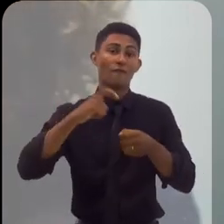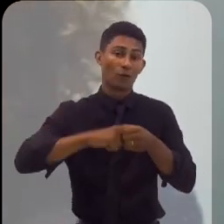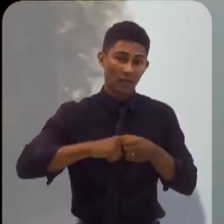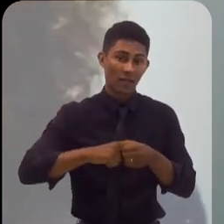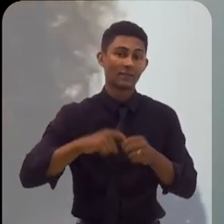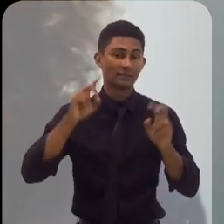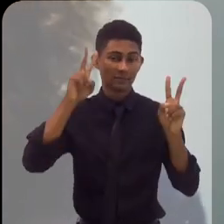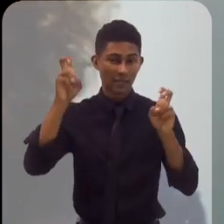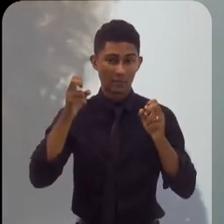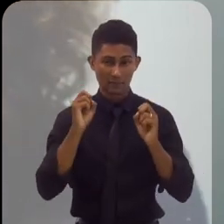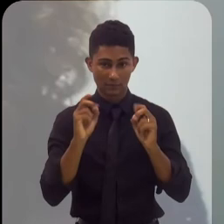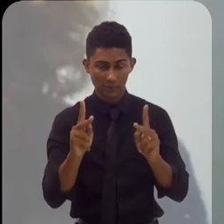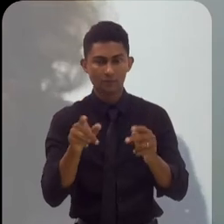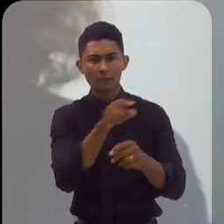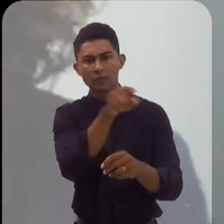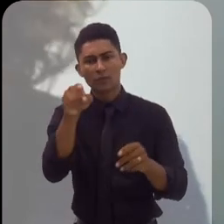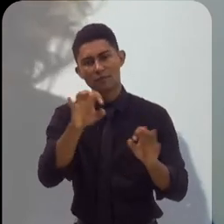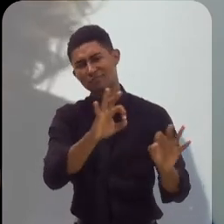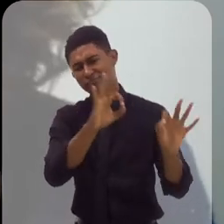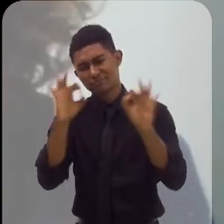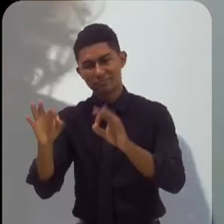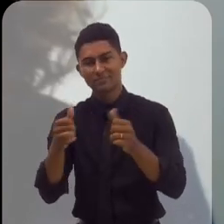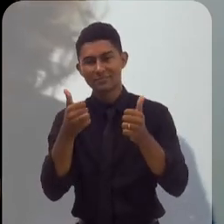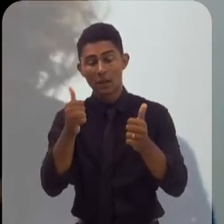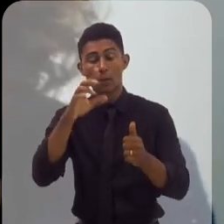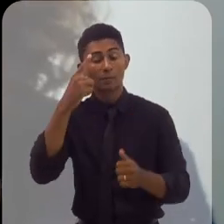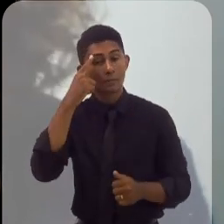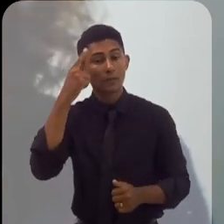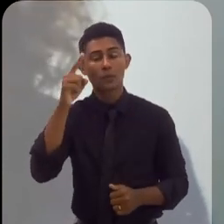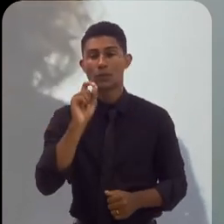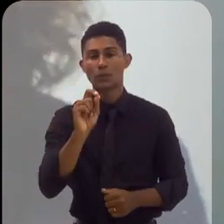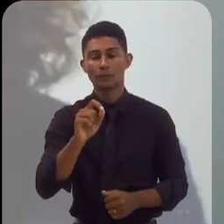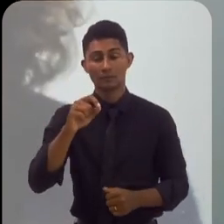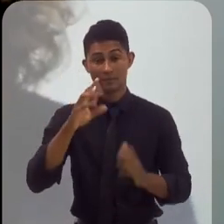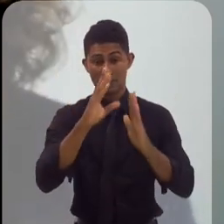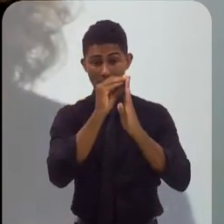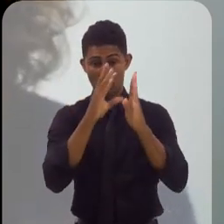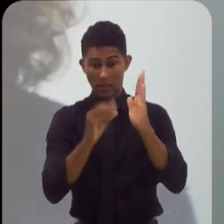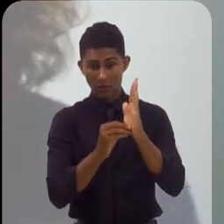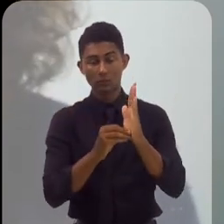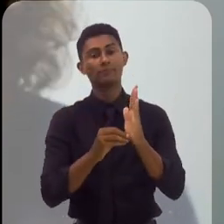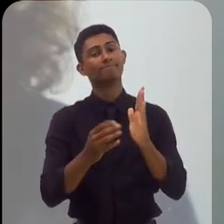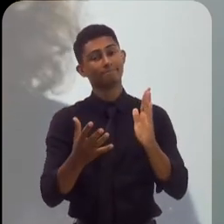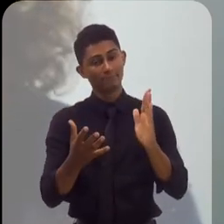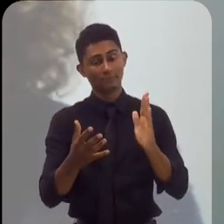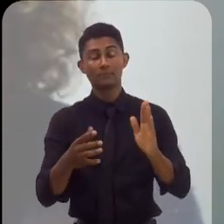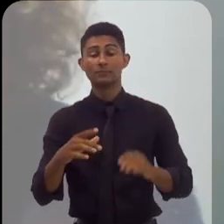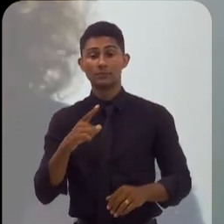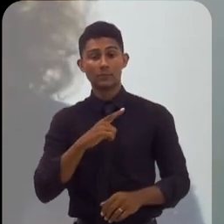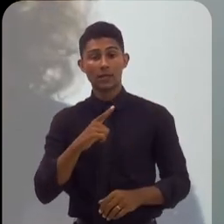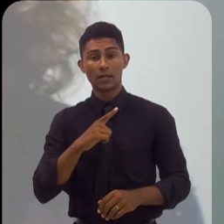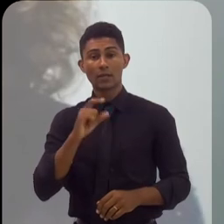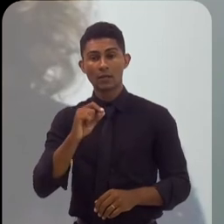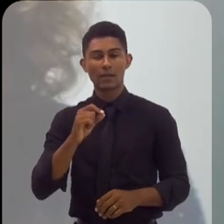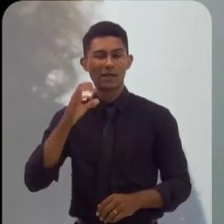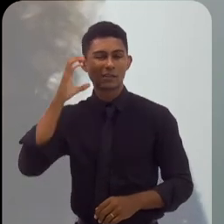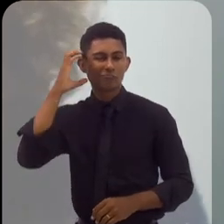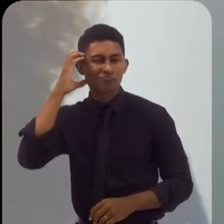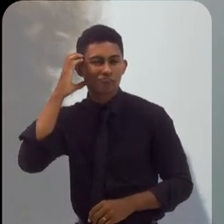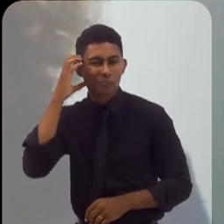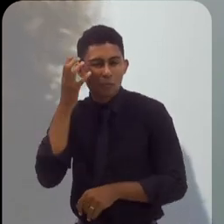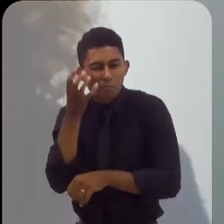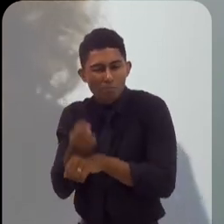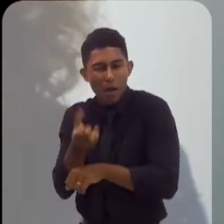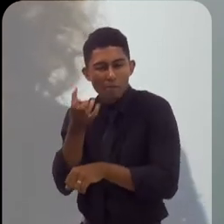gente voltar a esse tema em breve. E para você que acompanha a gente até agora, é lembrar que esse conteúdo também está disponível em formato